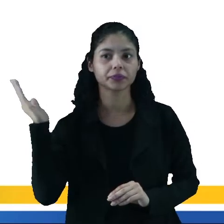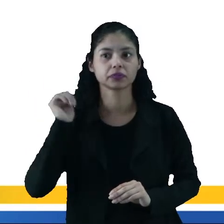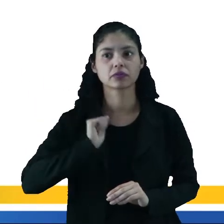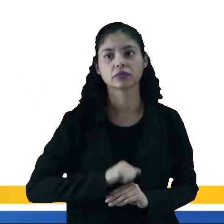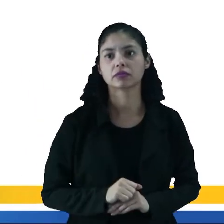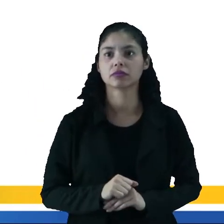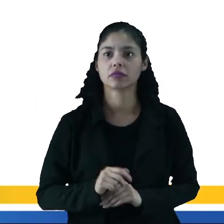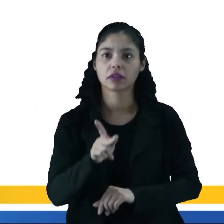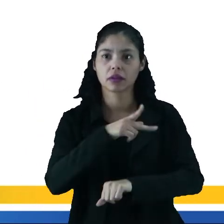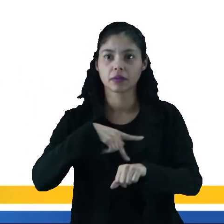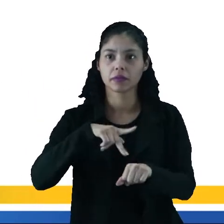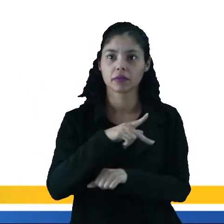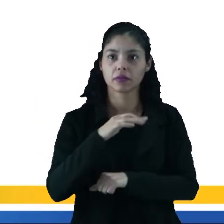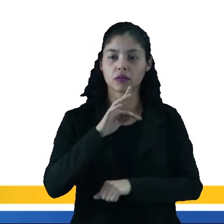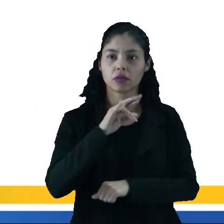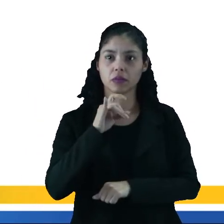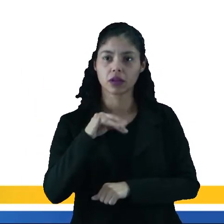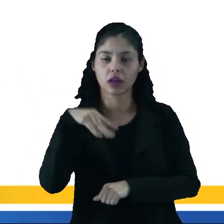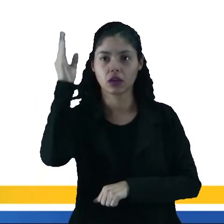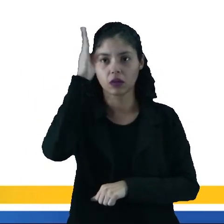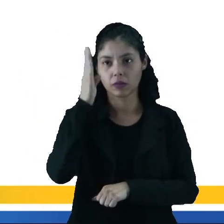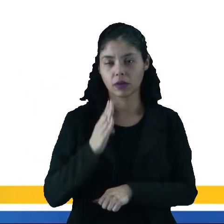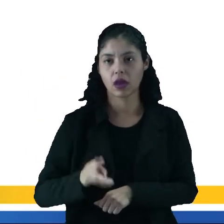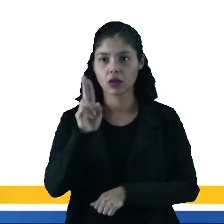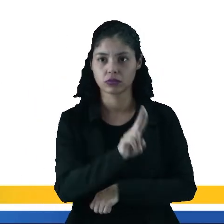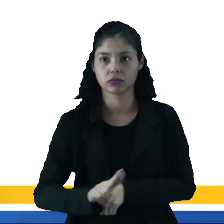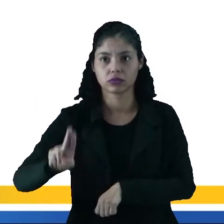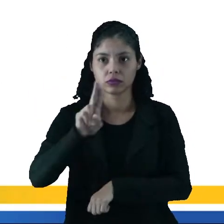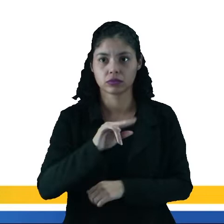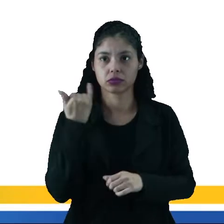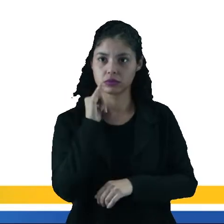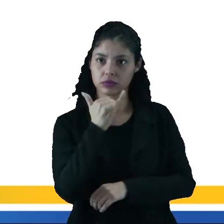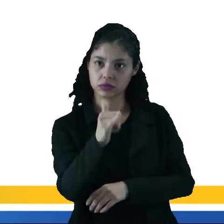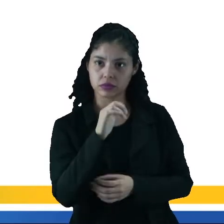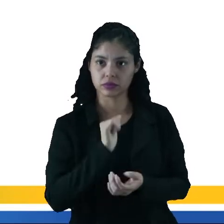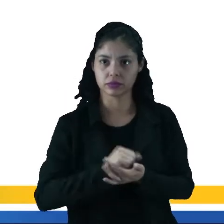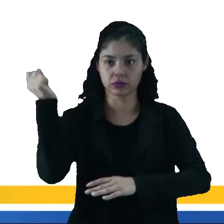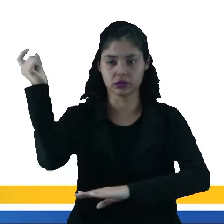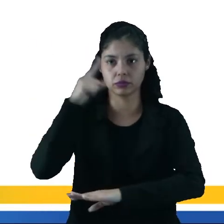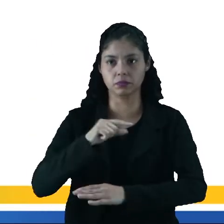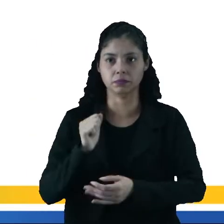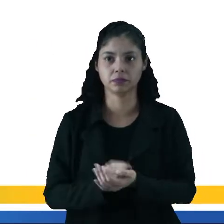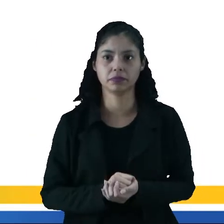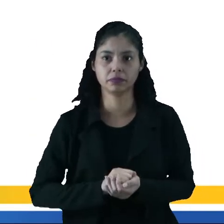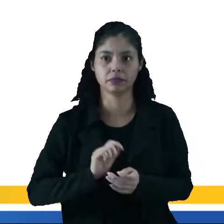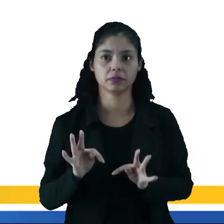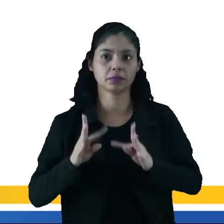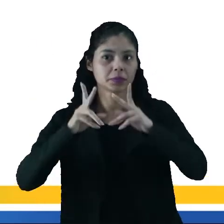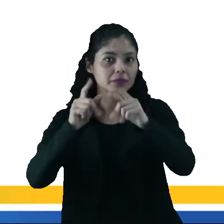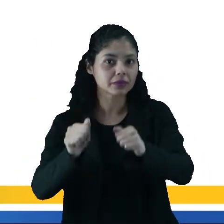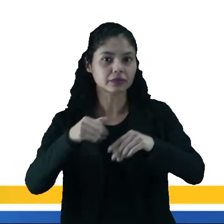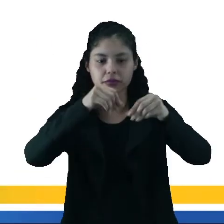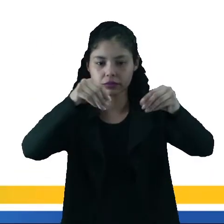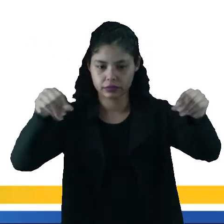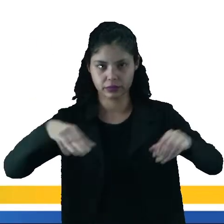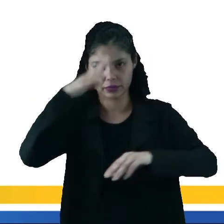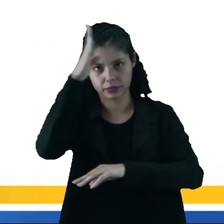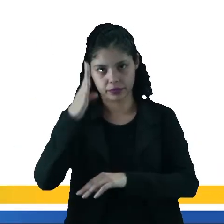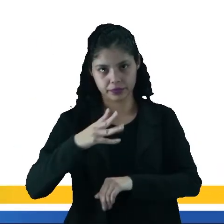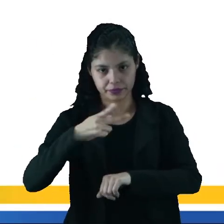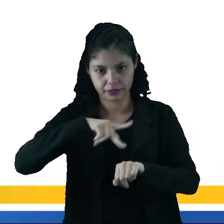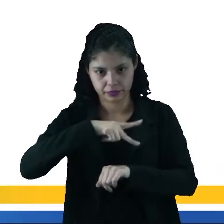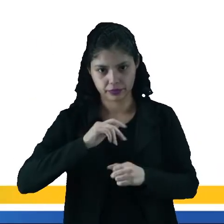em países tropicais, como o Brasil, a utilização da energia solar é viável em quase todo o